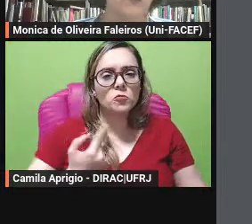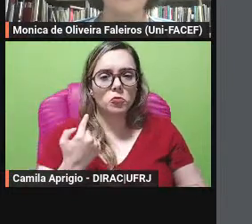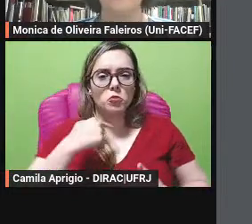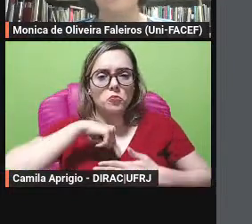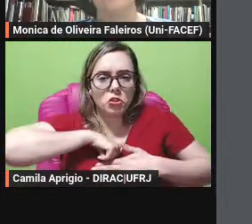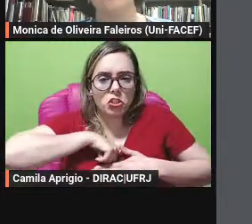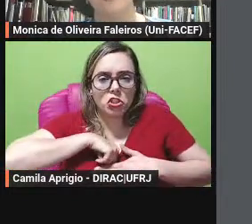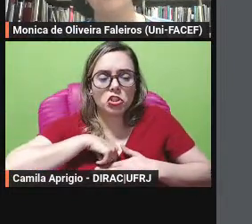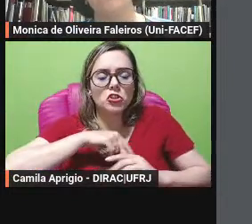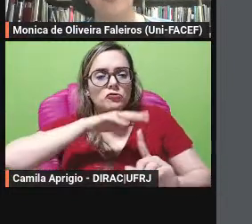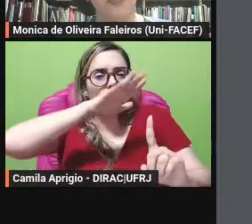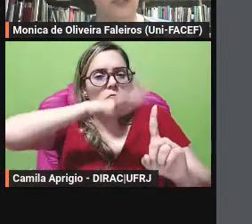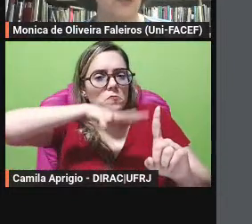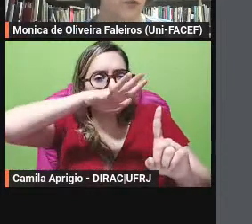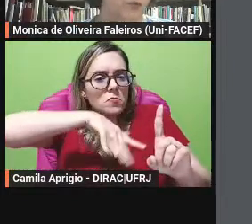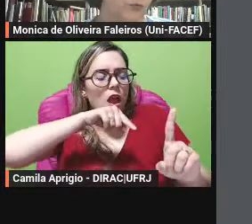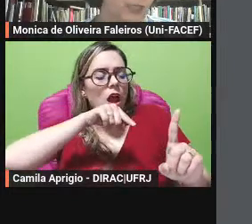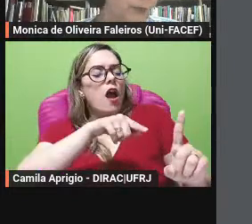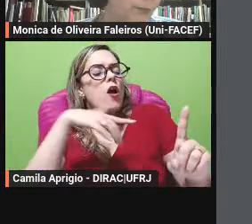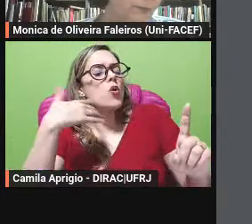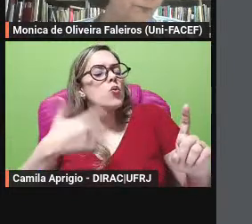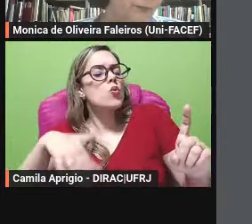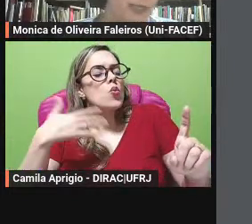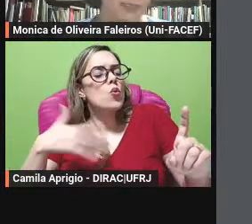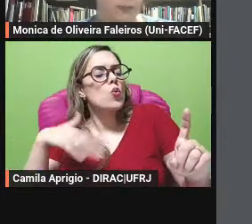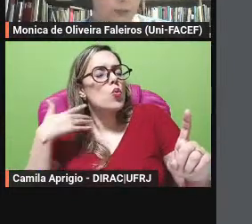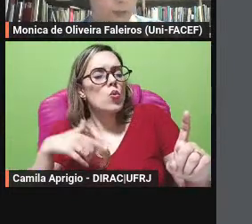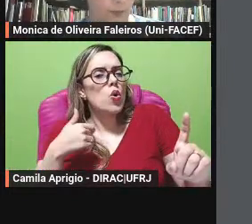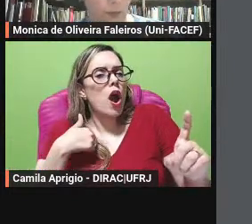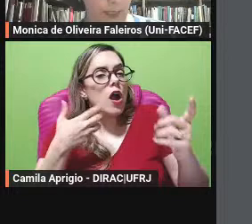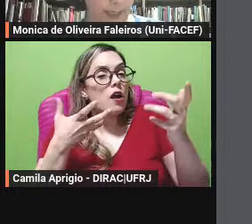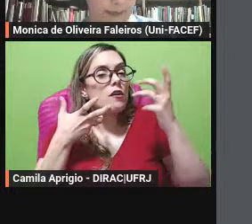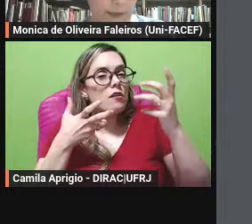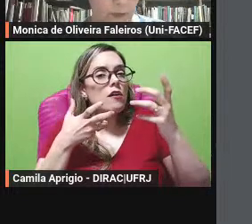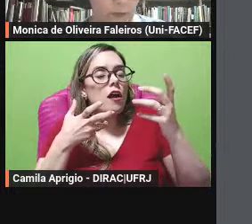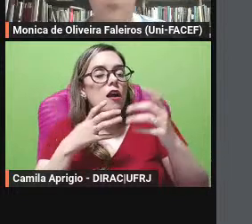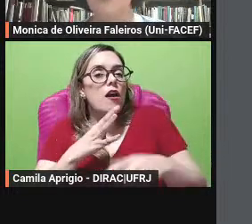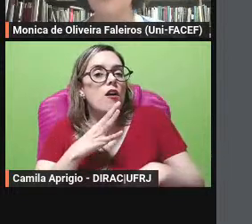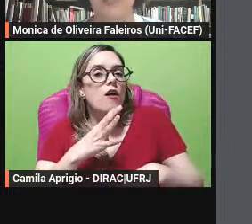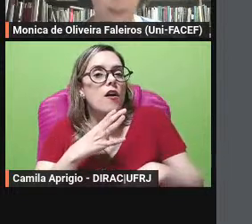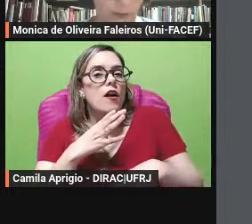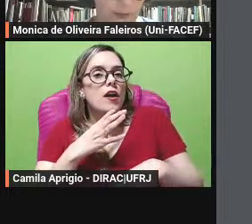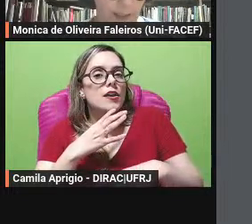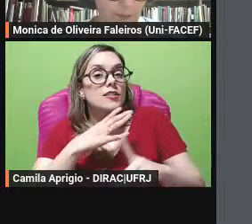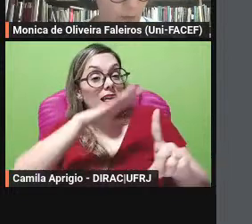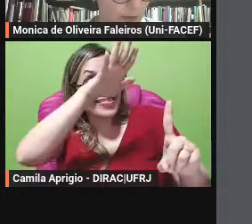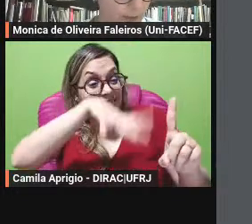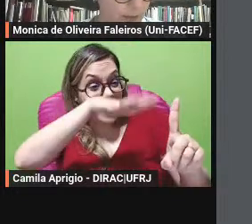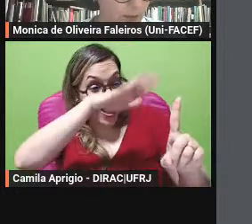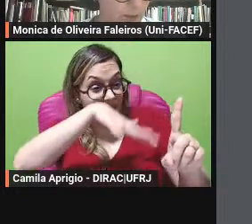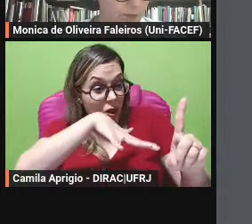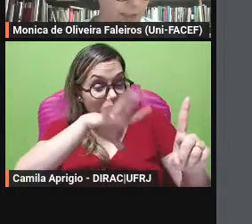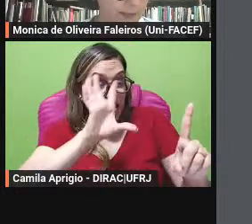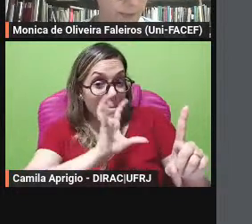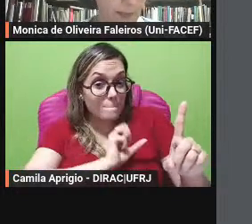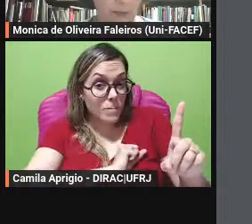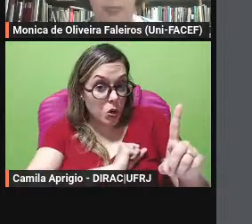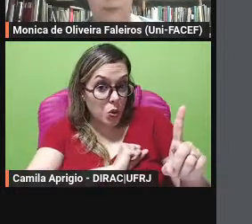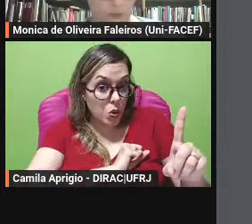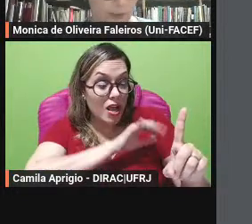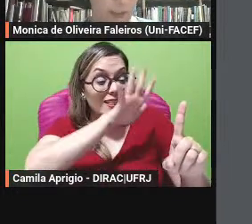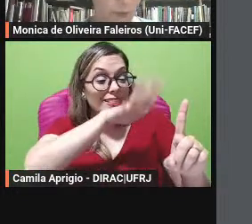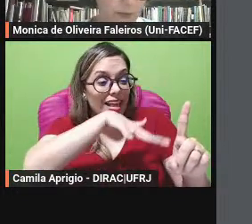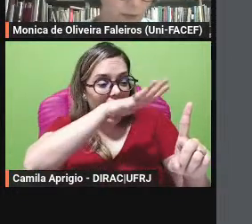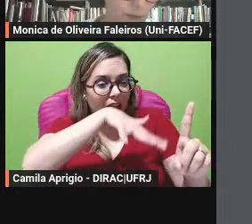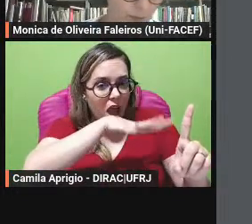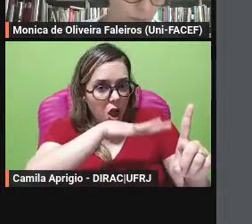comentários de um narrador de outro tempo a deusa do amor é então convertida em deusa da Amora uma vez que para o